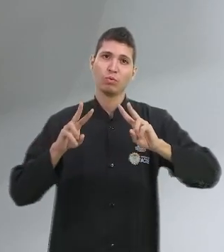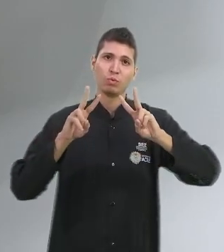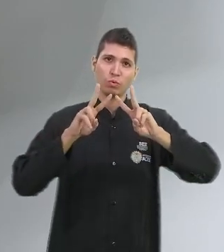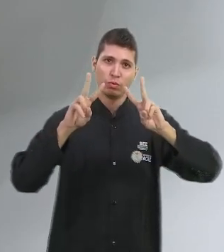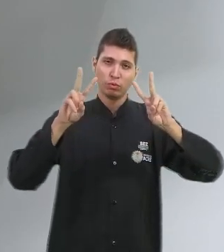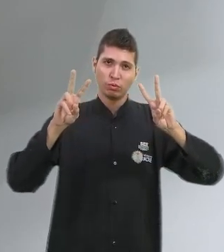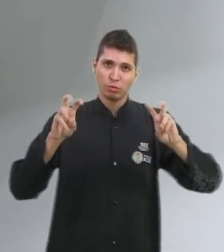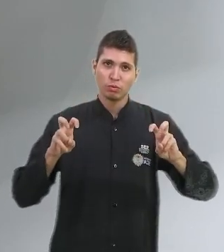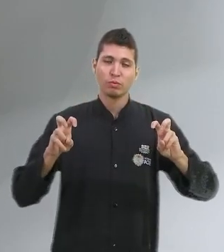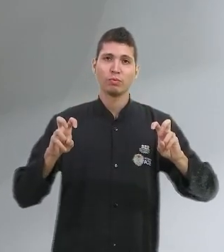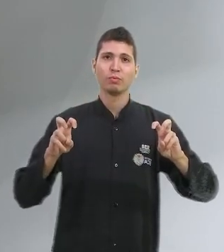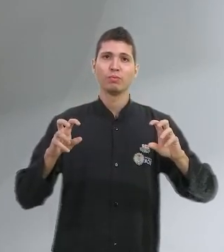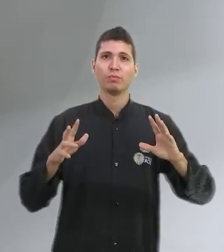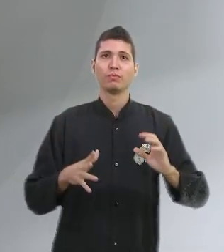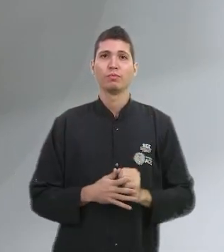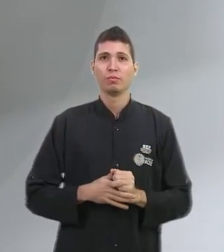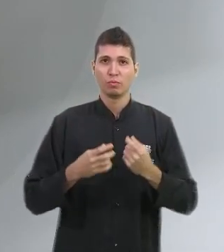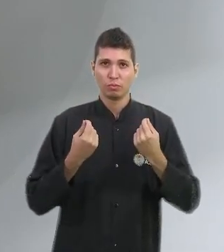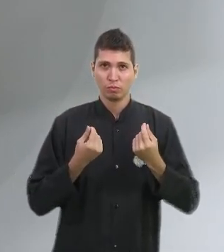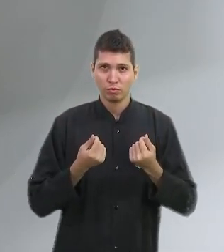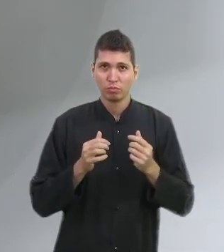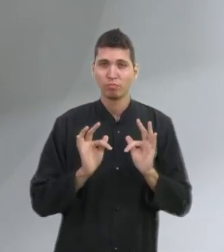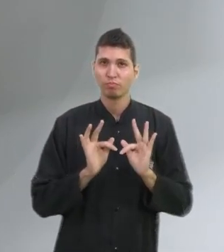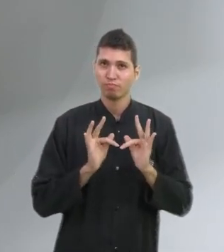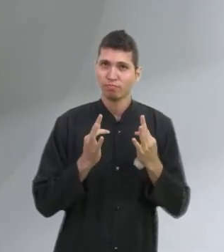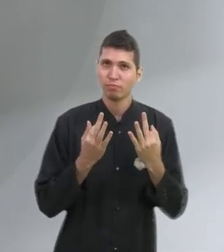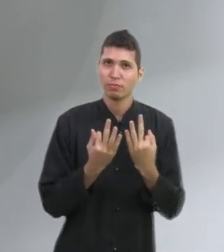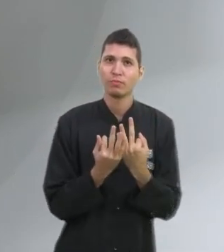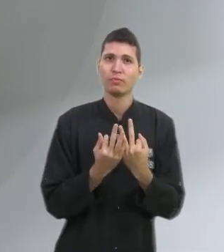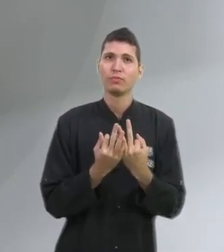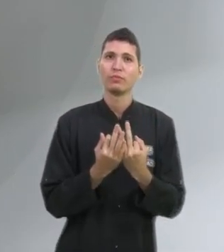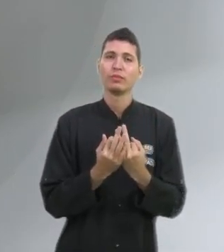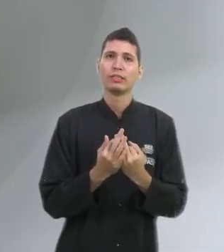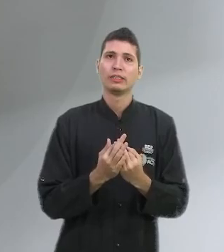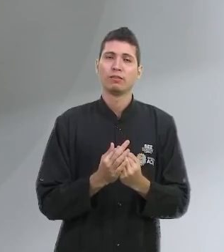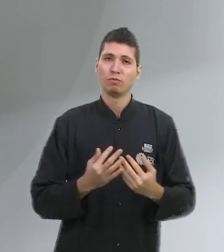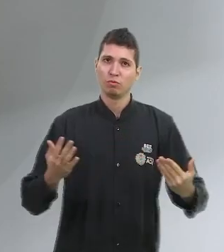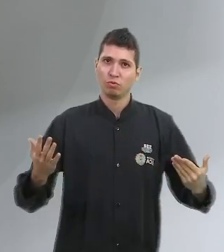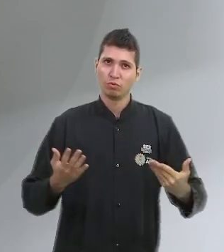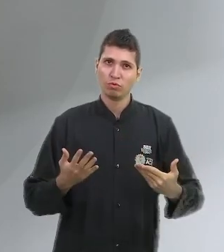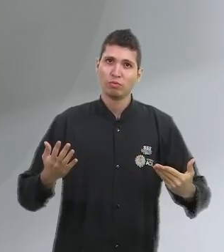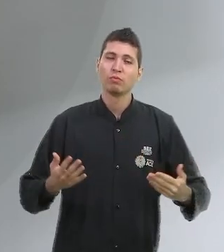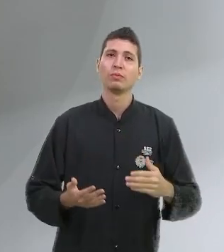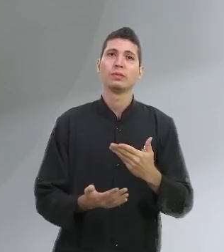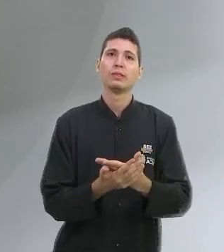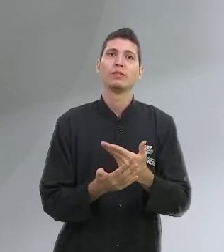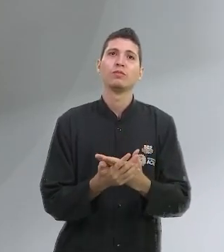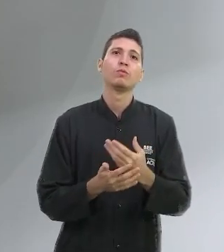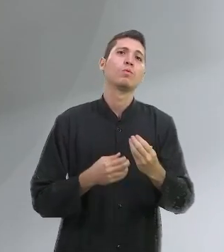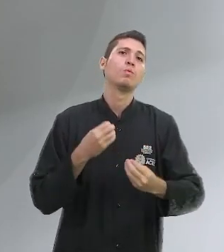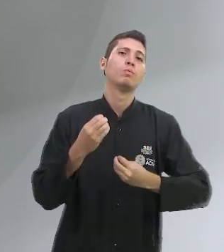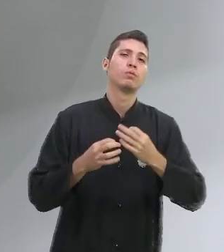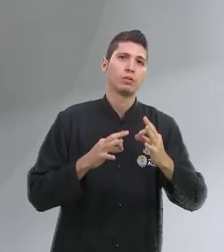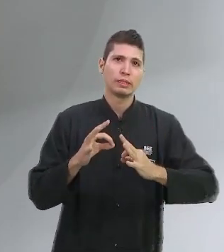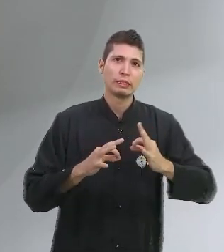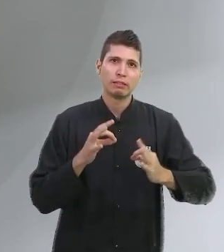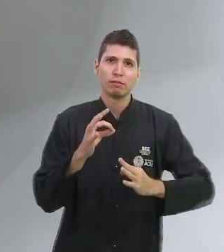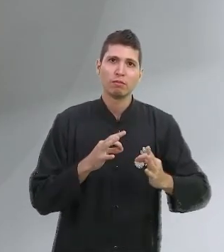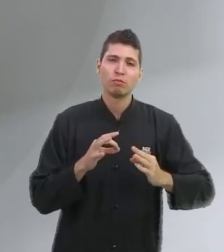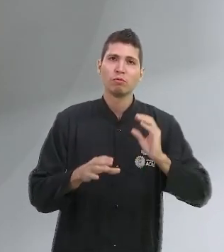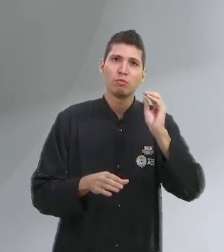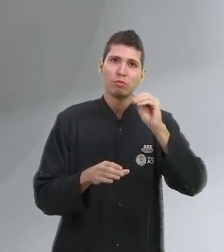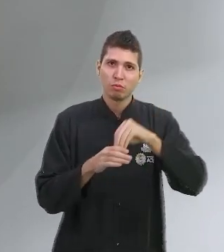familiar. Nós vamos entender como funciona dentro do orçamento familiar a